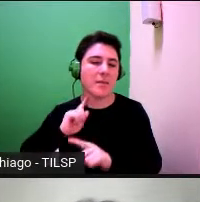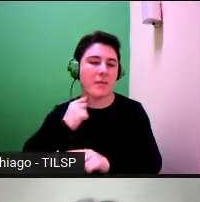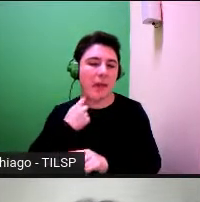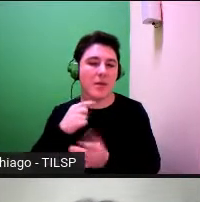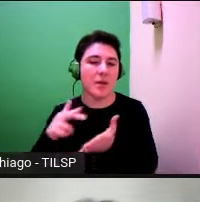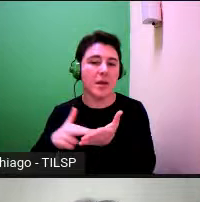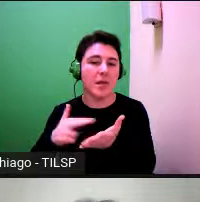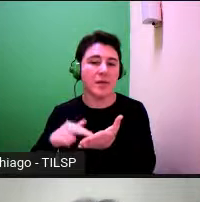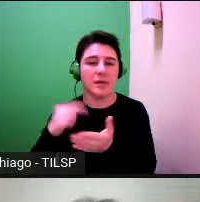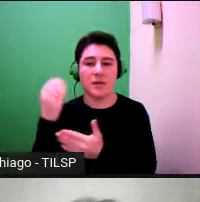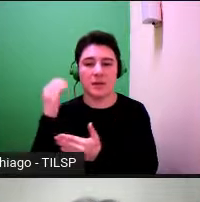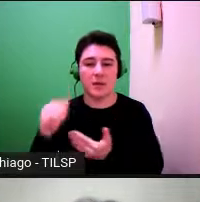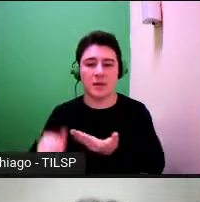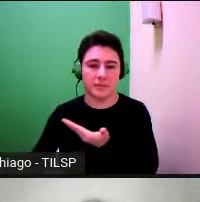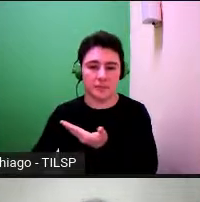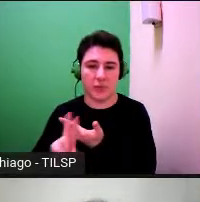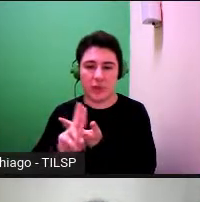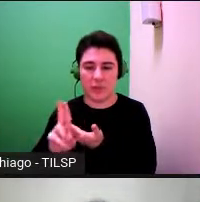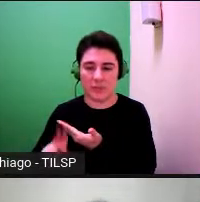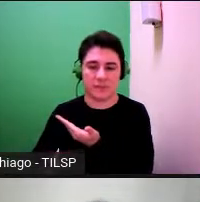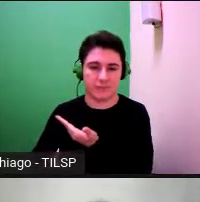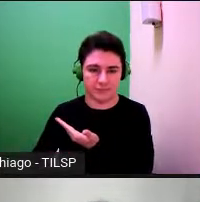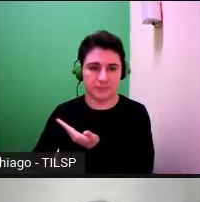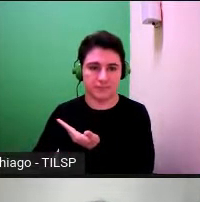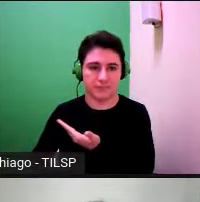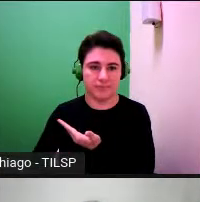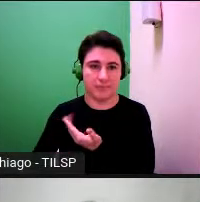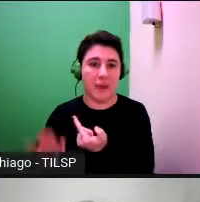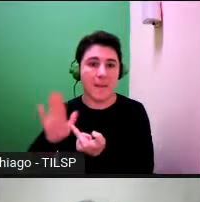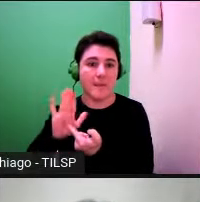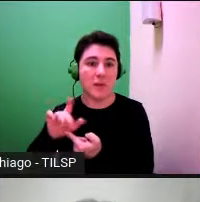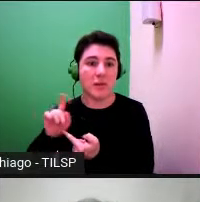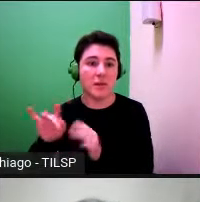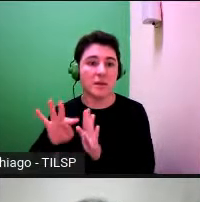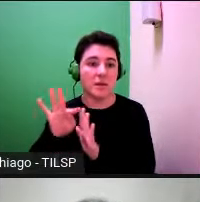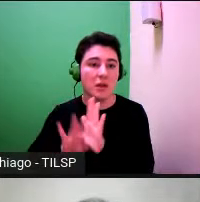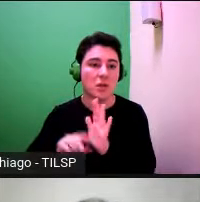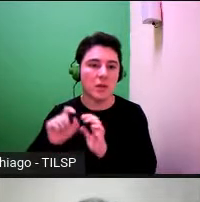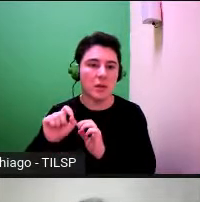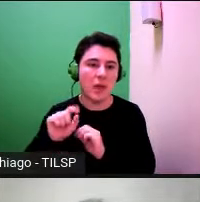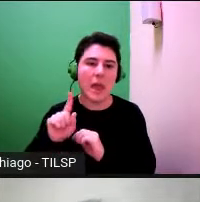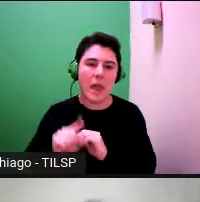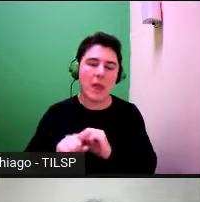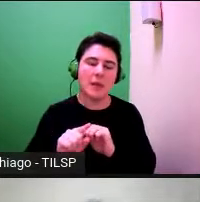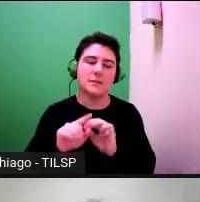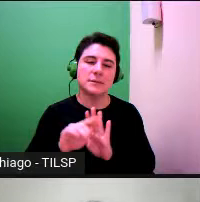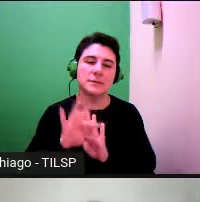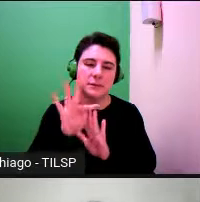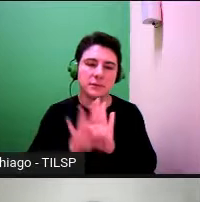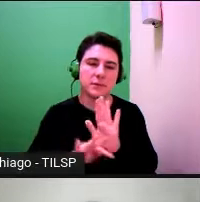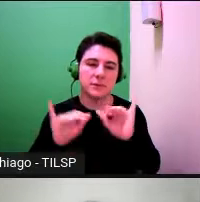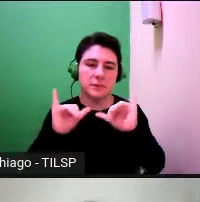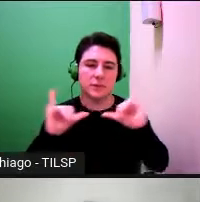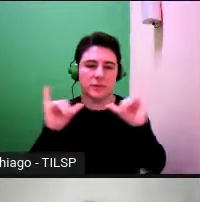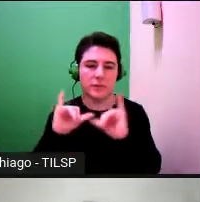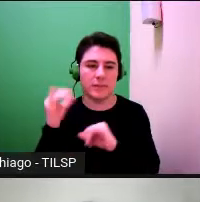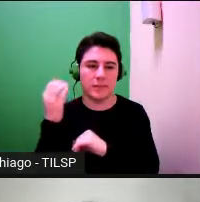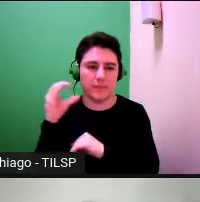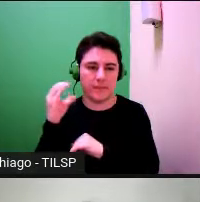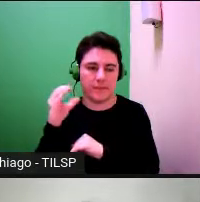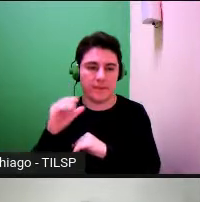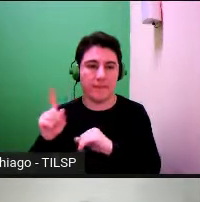and Conflict Management Research assinala neste texto tido como um texto de divulgação científica a tal cadeia